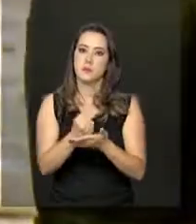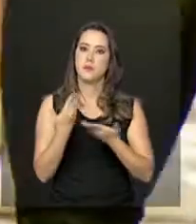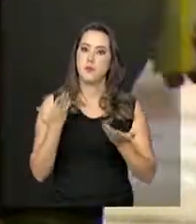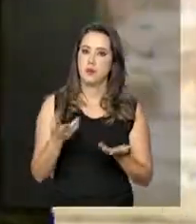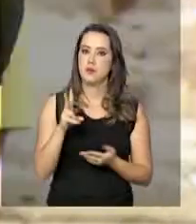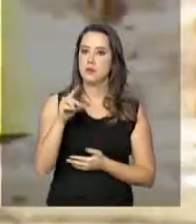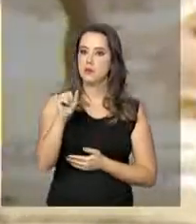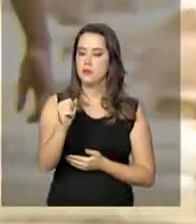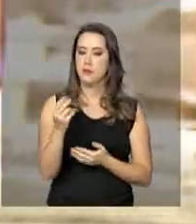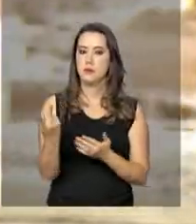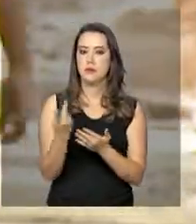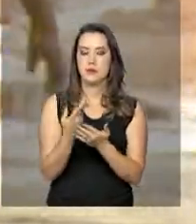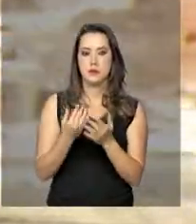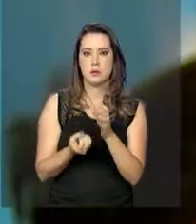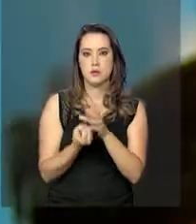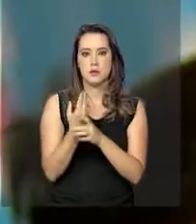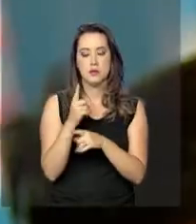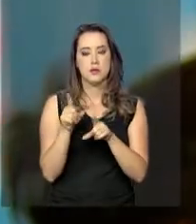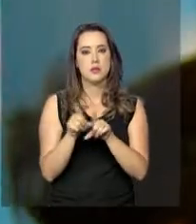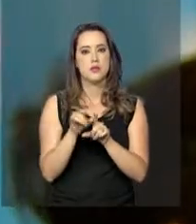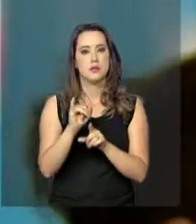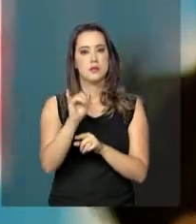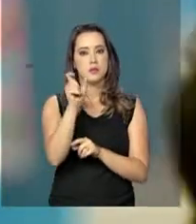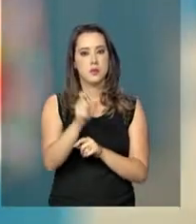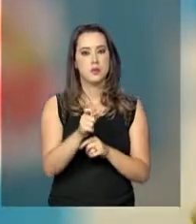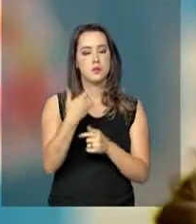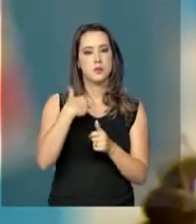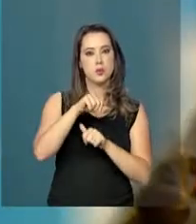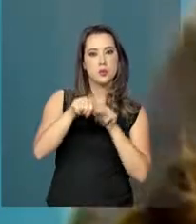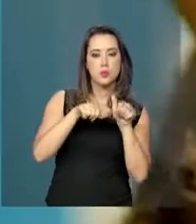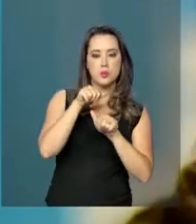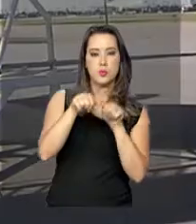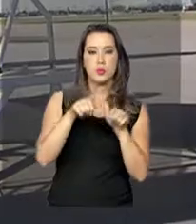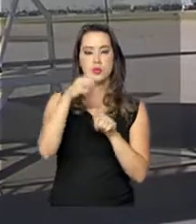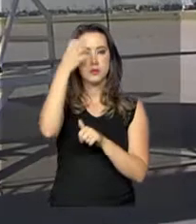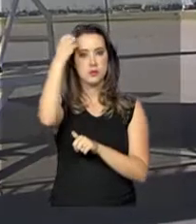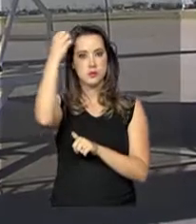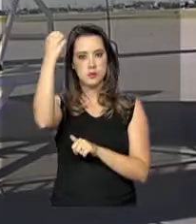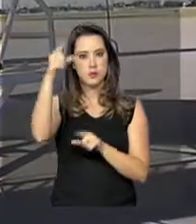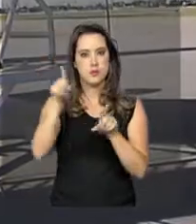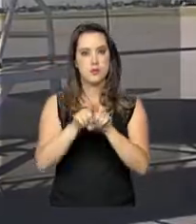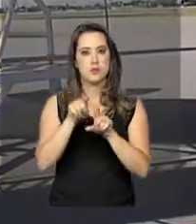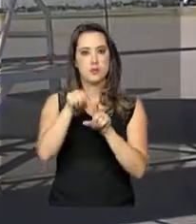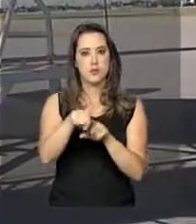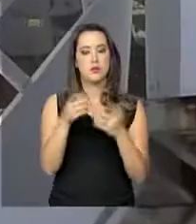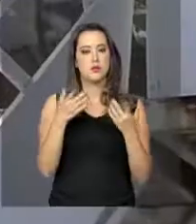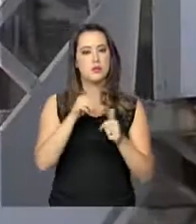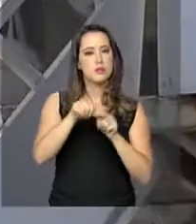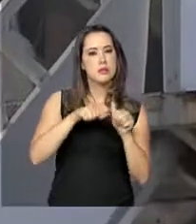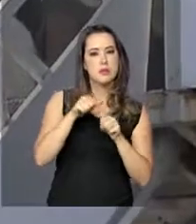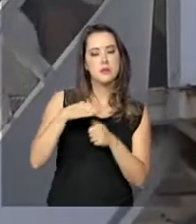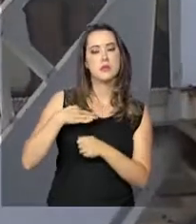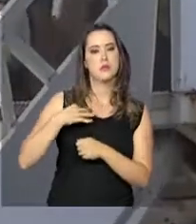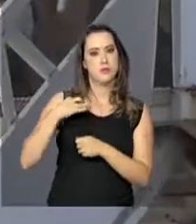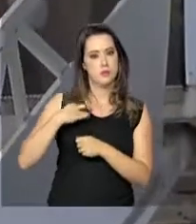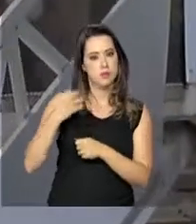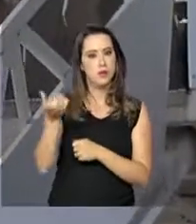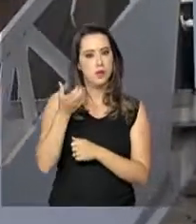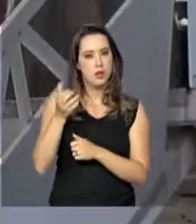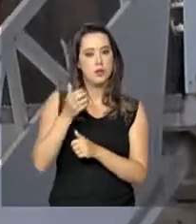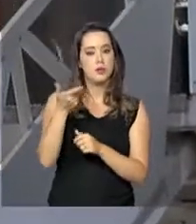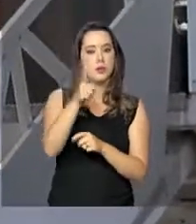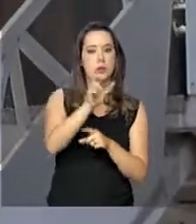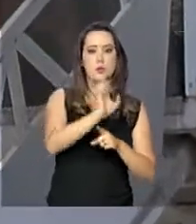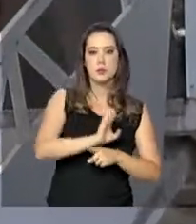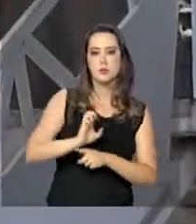Essas vagas surgem principalmente por conta do processo de interiorização, que é a transferência voluntária para